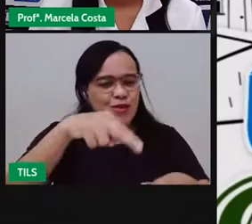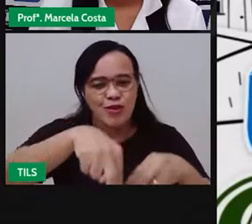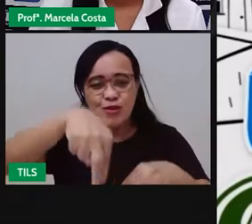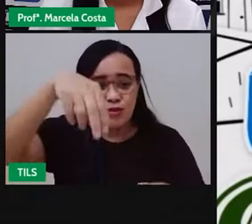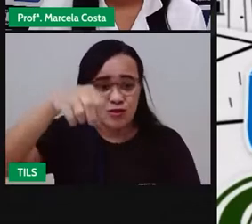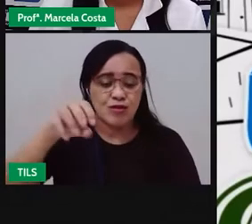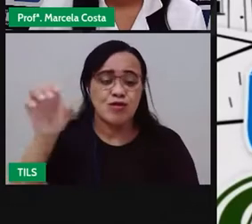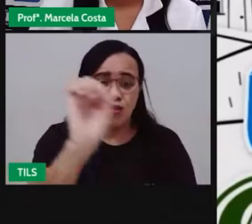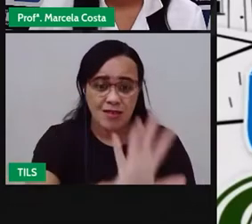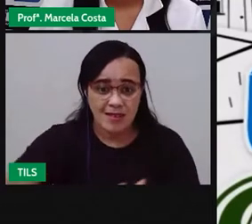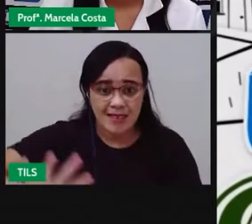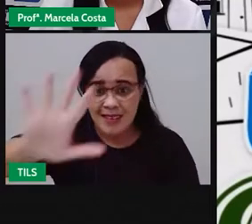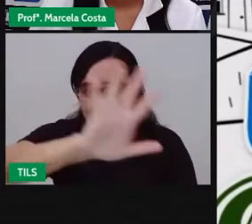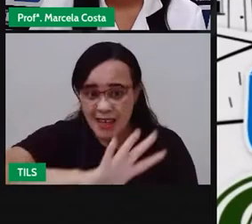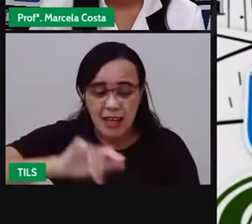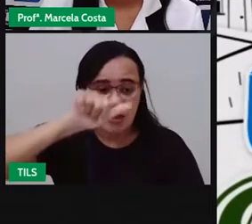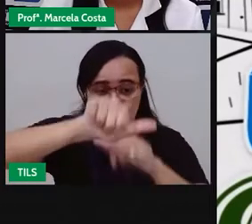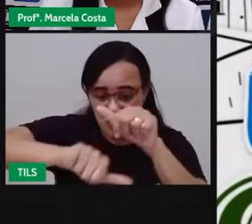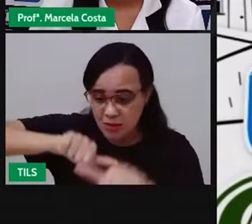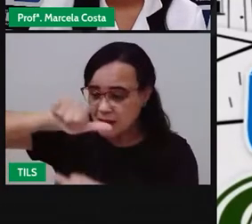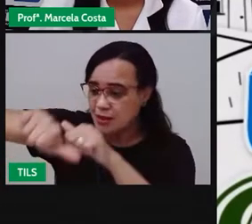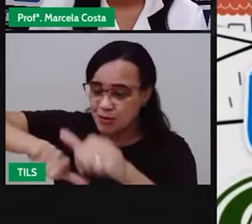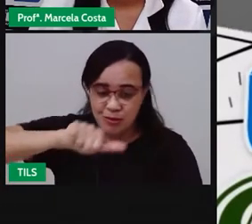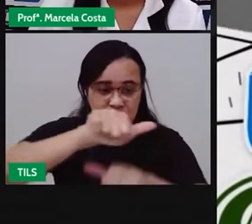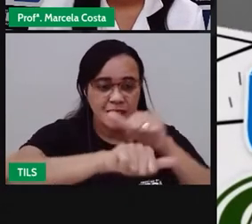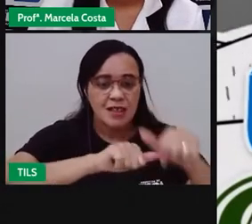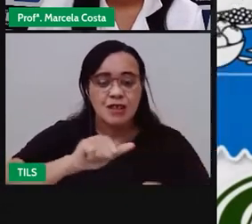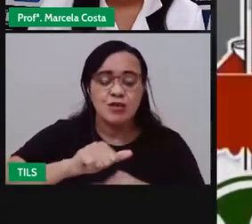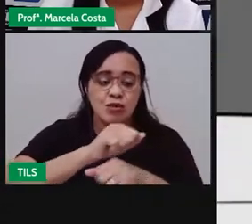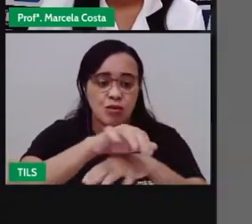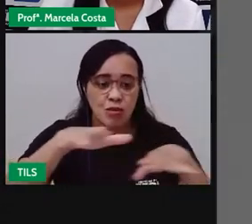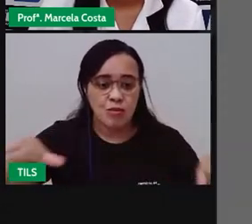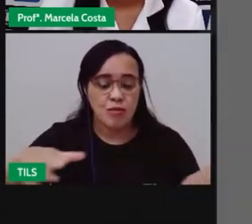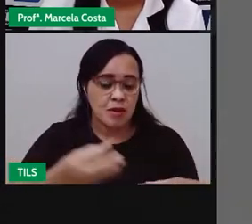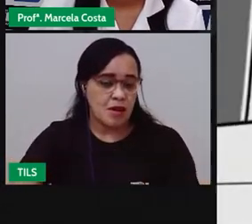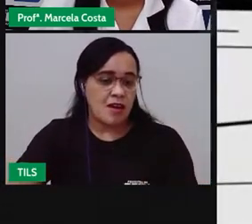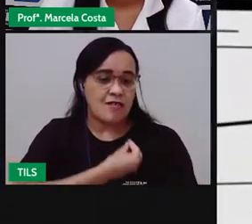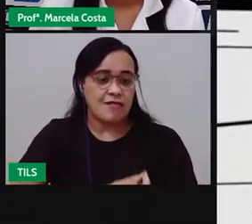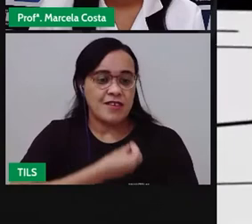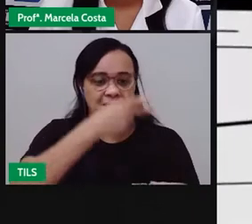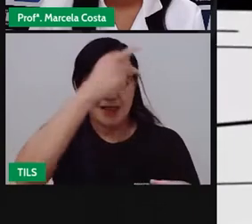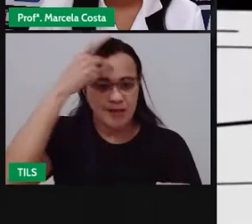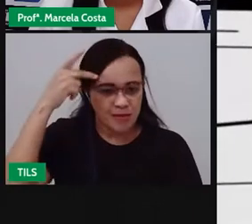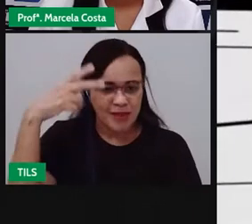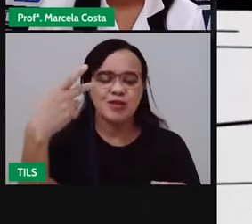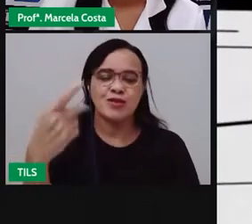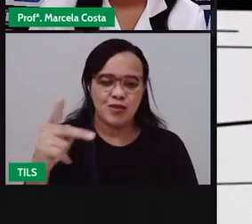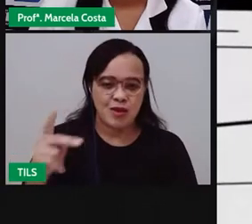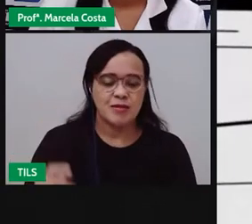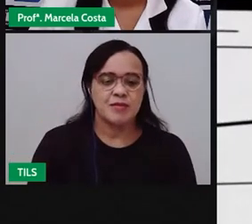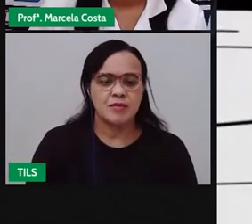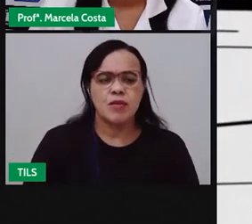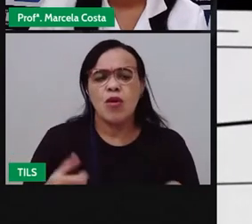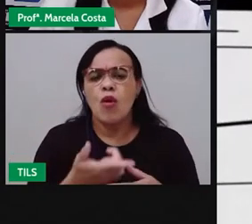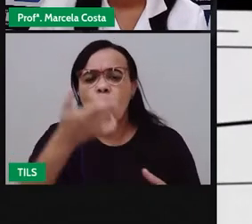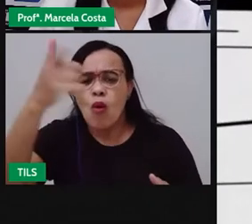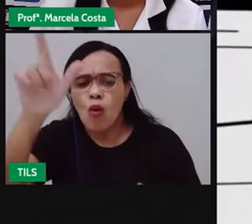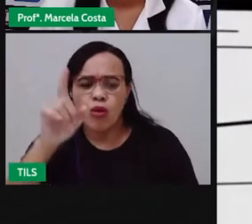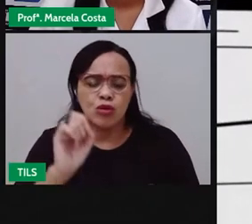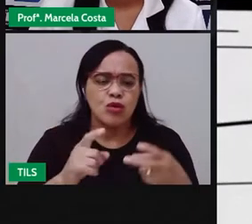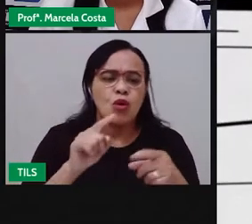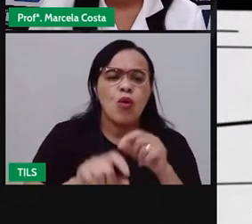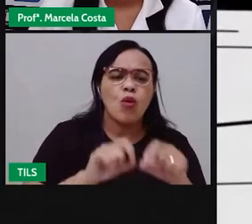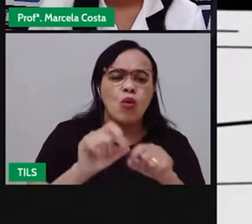e marcando os modos de vida da população de Campina Grande. O frevo é uma forma de expressão musical,